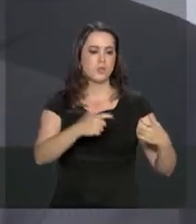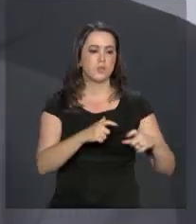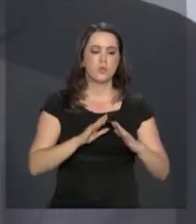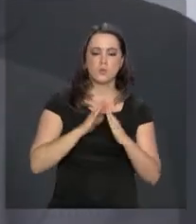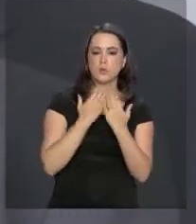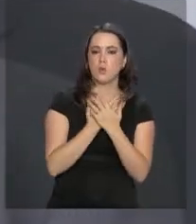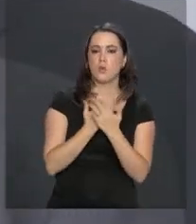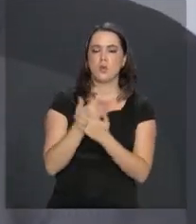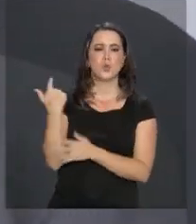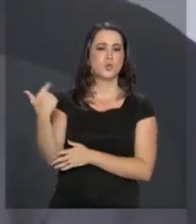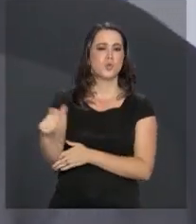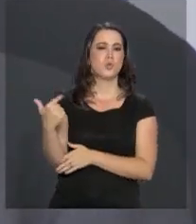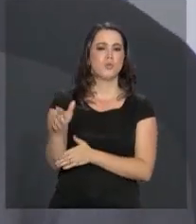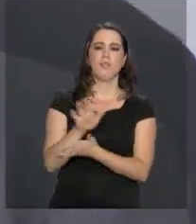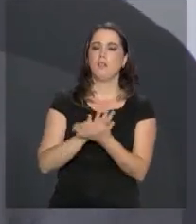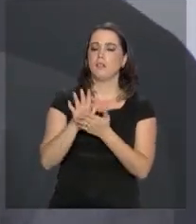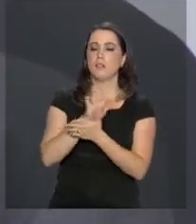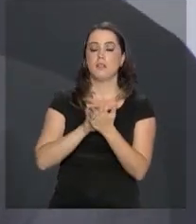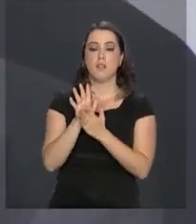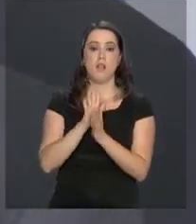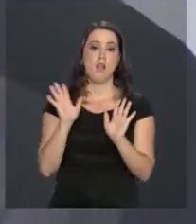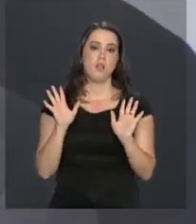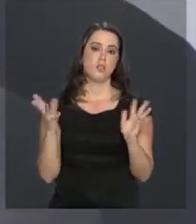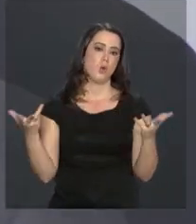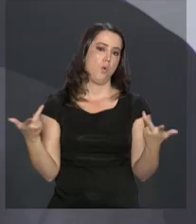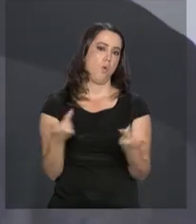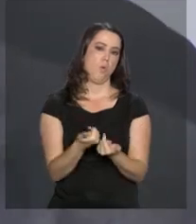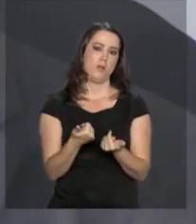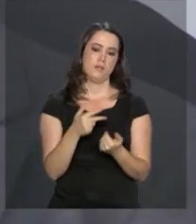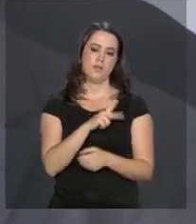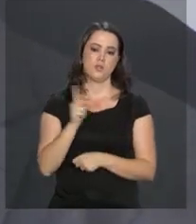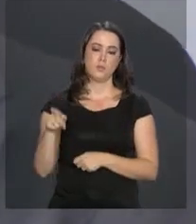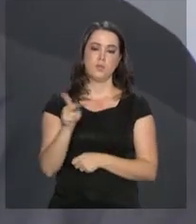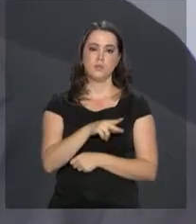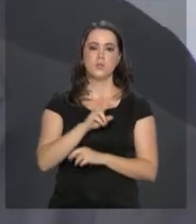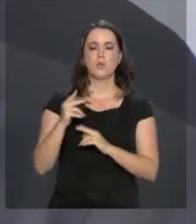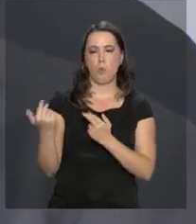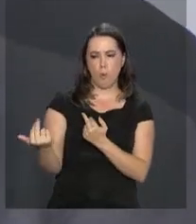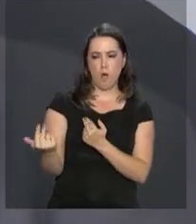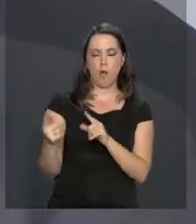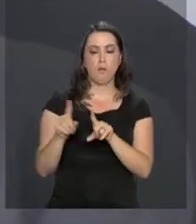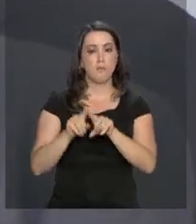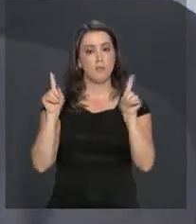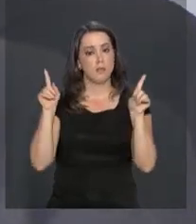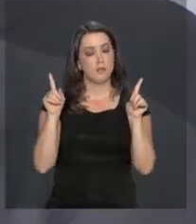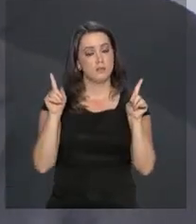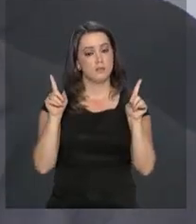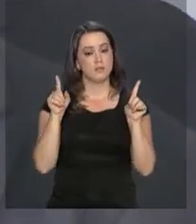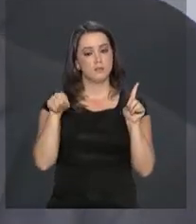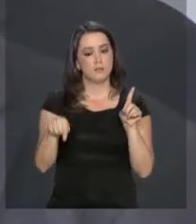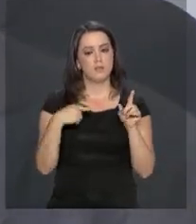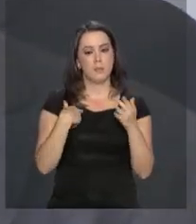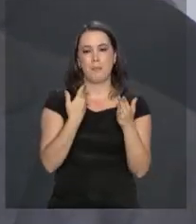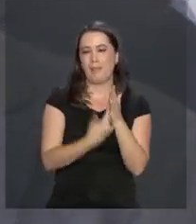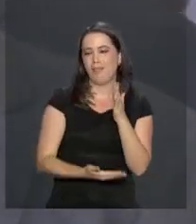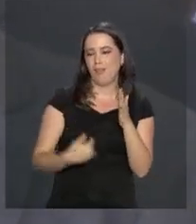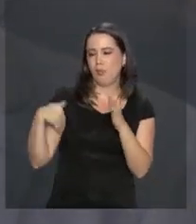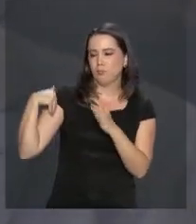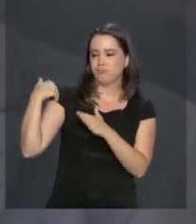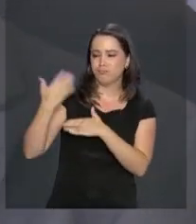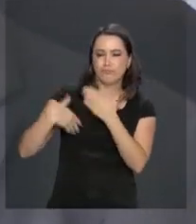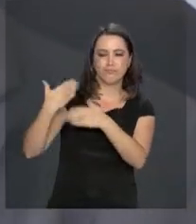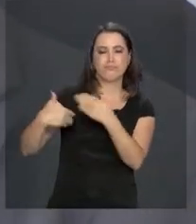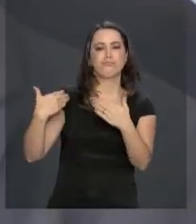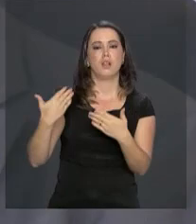Não tem nada a ver no tocante à qualidade de professor, são muito parecidos. É que perdeu-se ao longo do